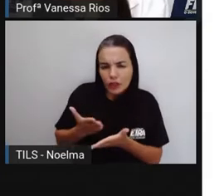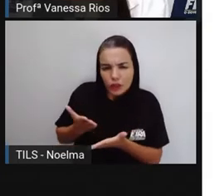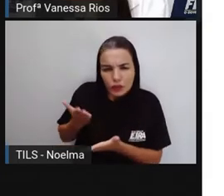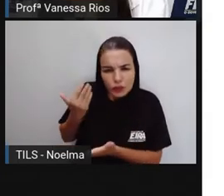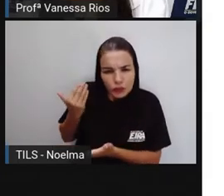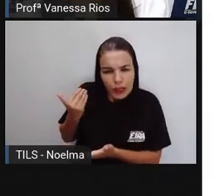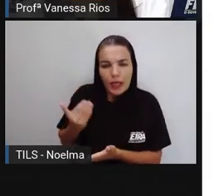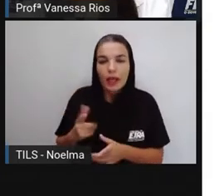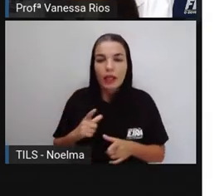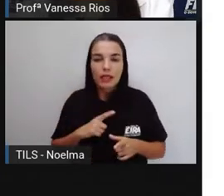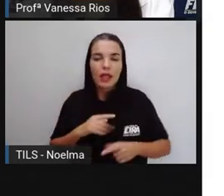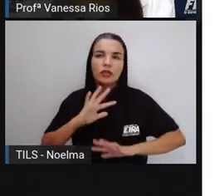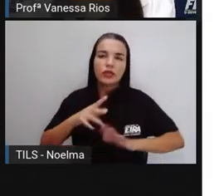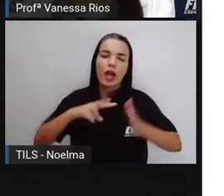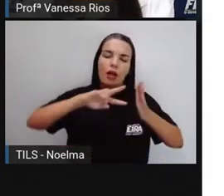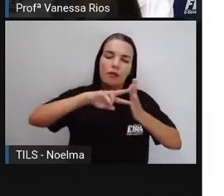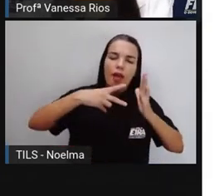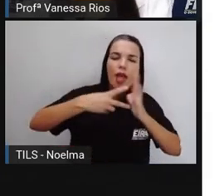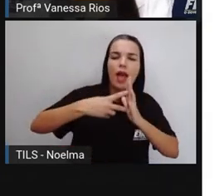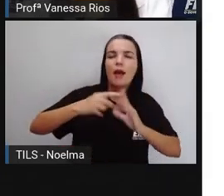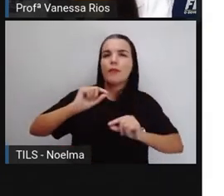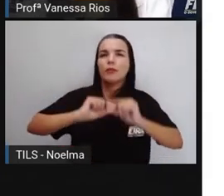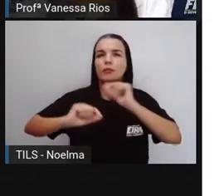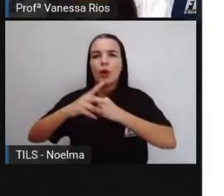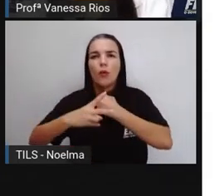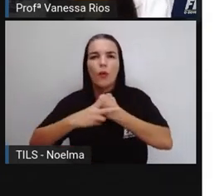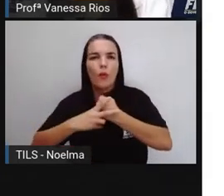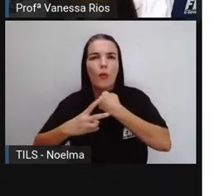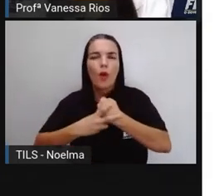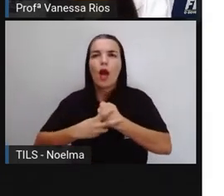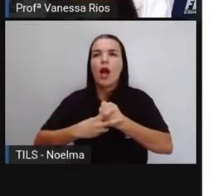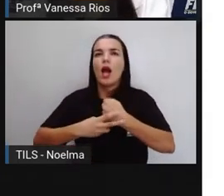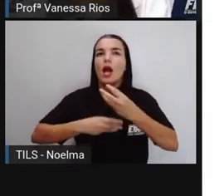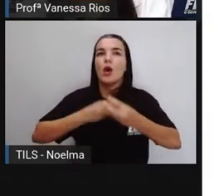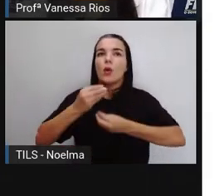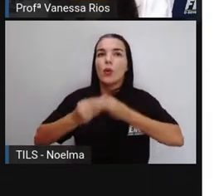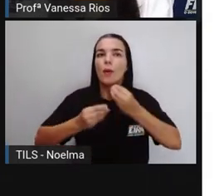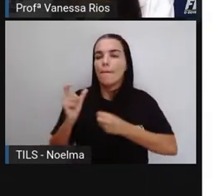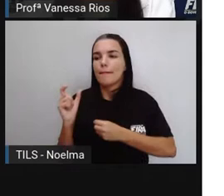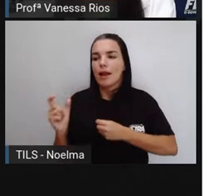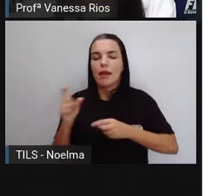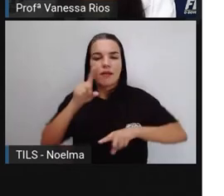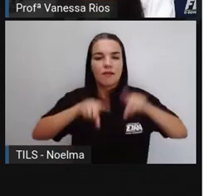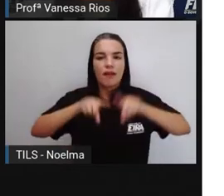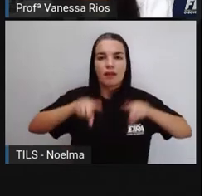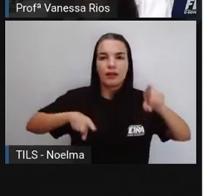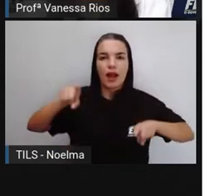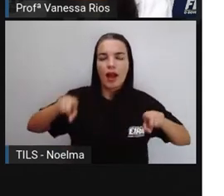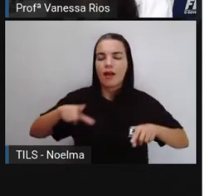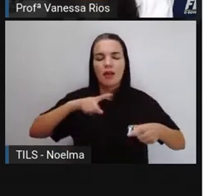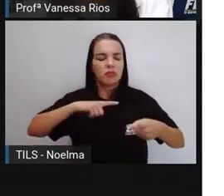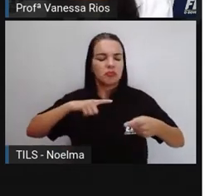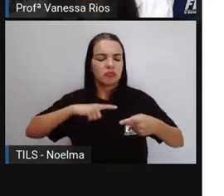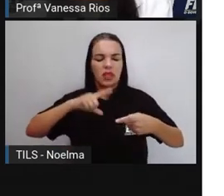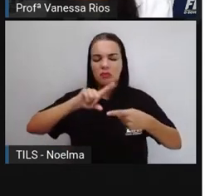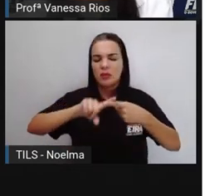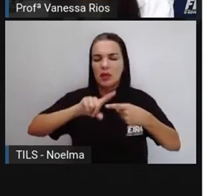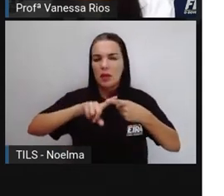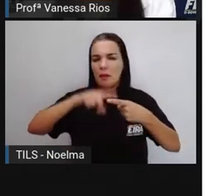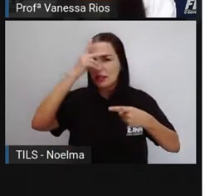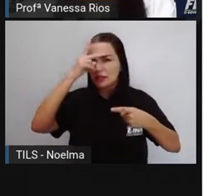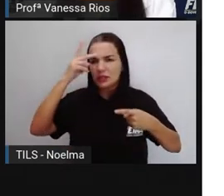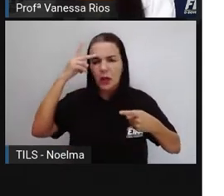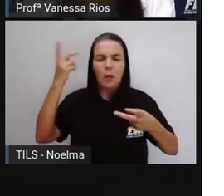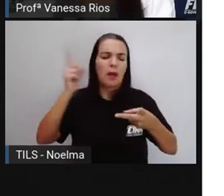definição, como ele se apresenta, né? Por ser uma palavra variável aí entre a pessoa, entre também o